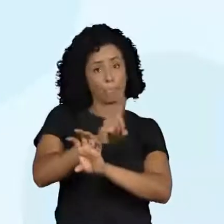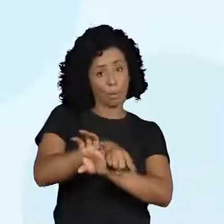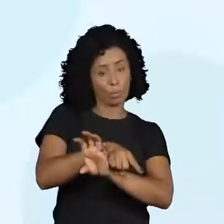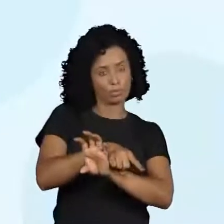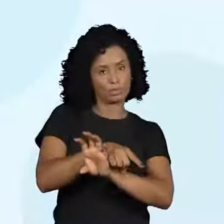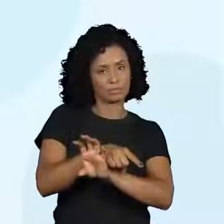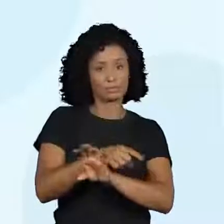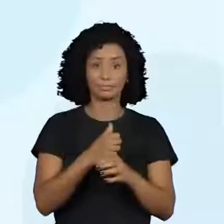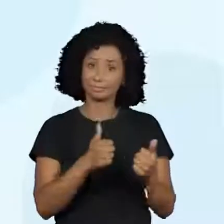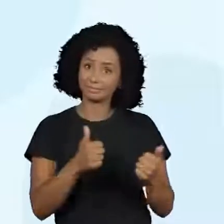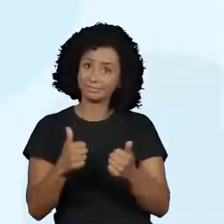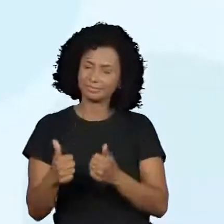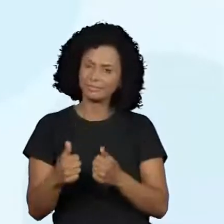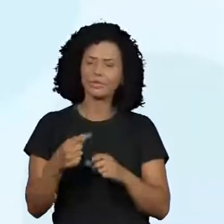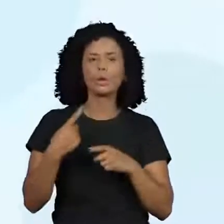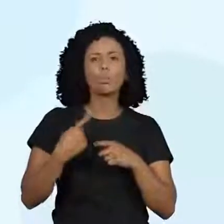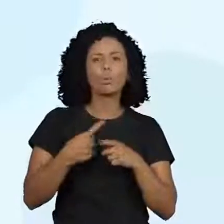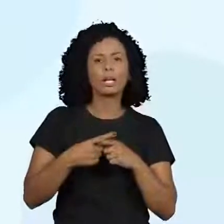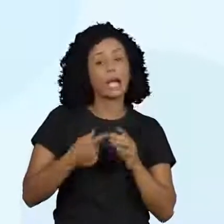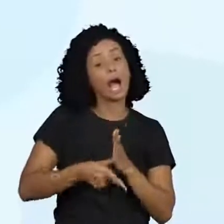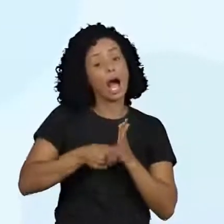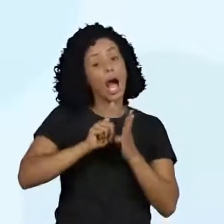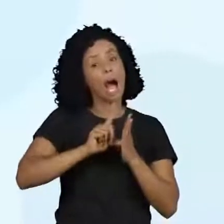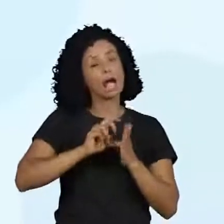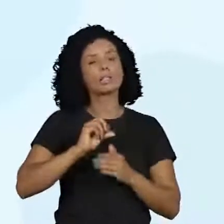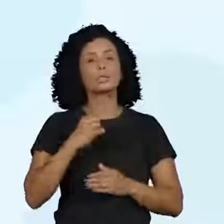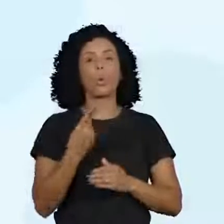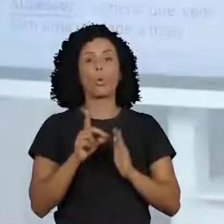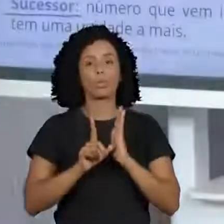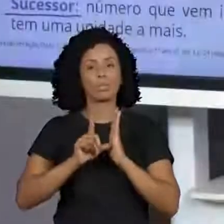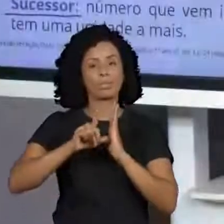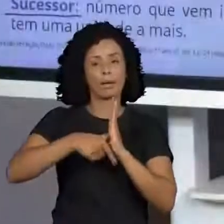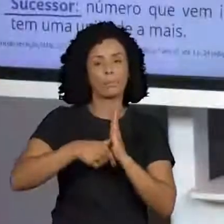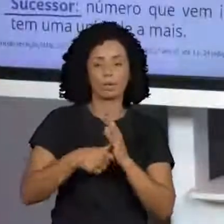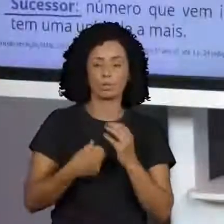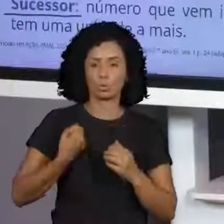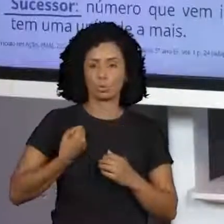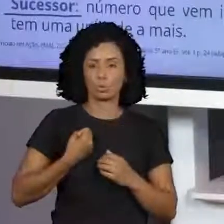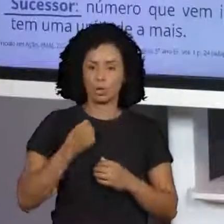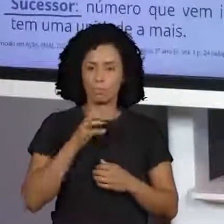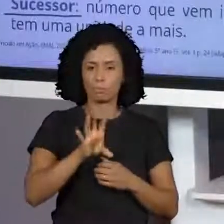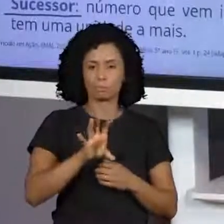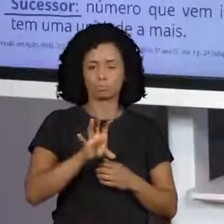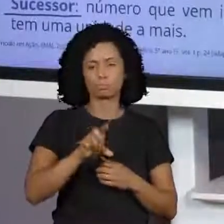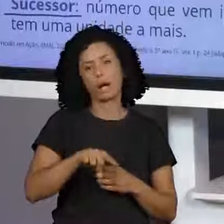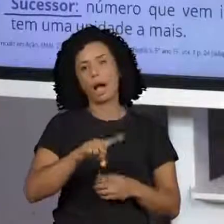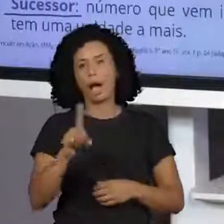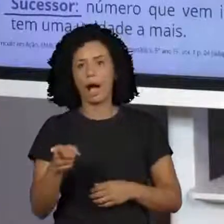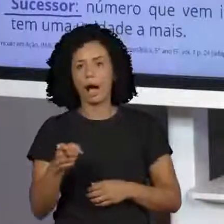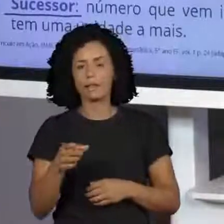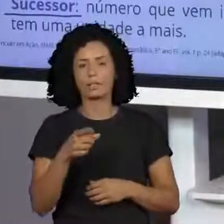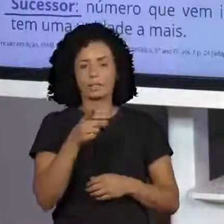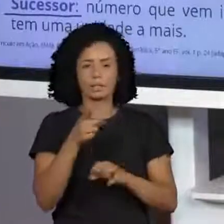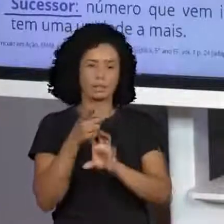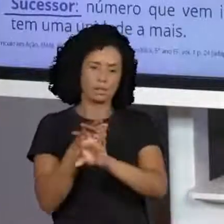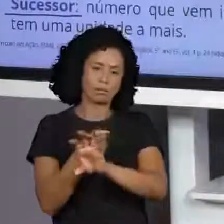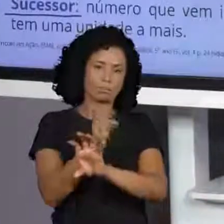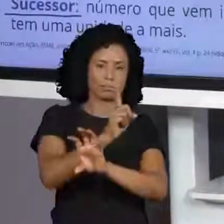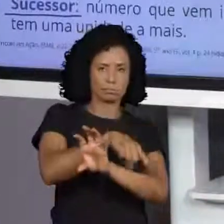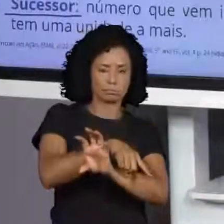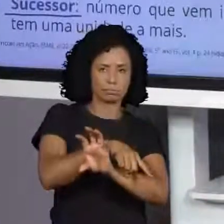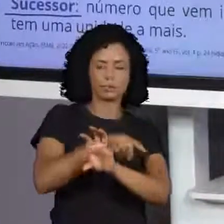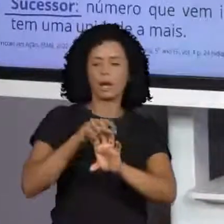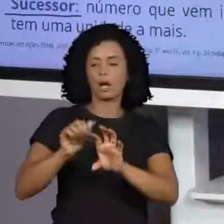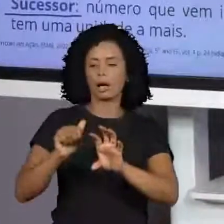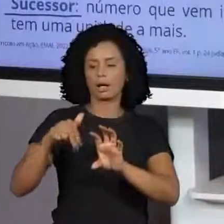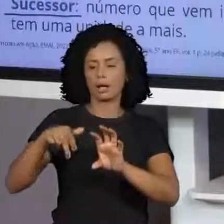Pula-se apenas, ou acrescenta-se, ou tira-se, apenas uma unidade. Vamos ver aqui, quem vem antes do número